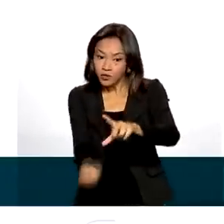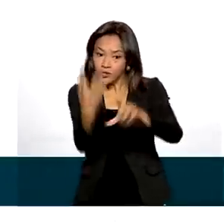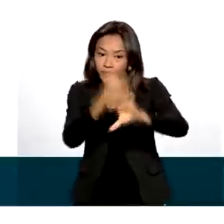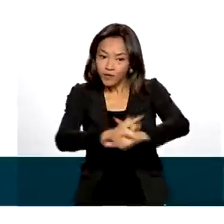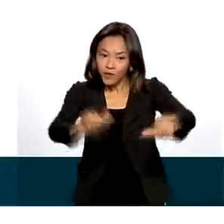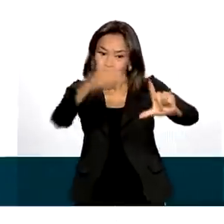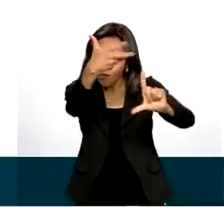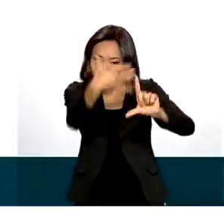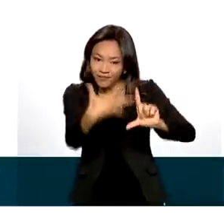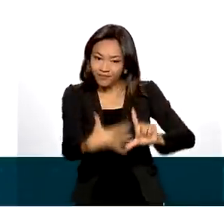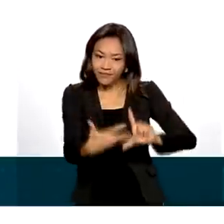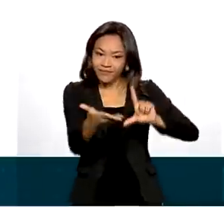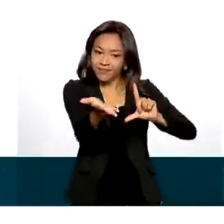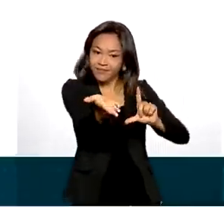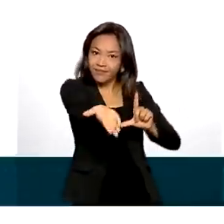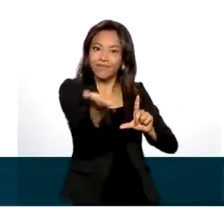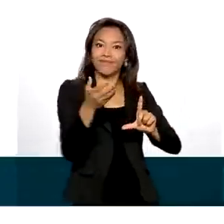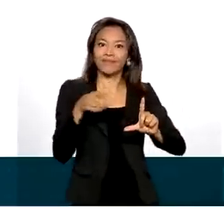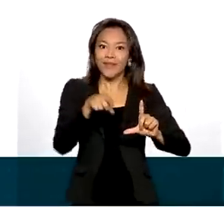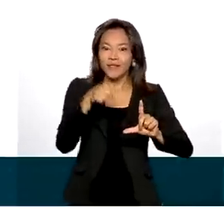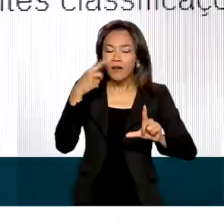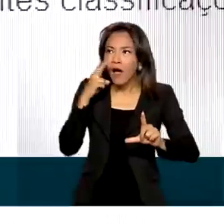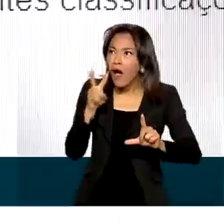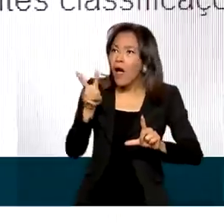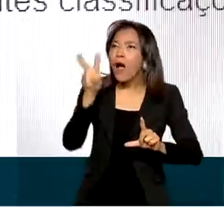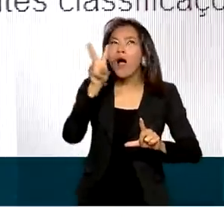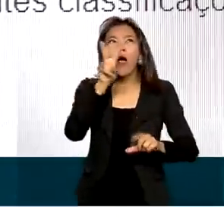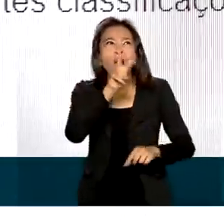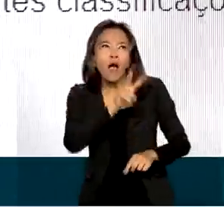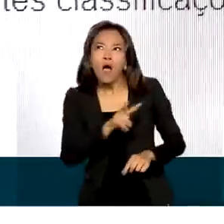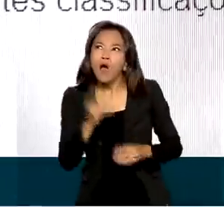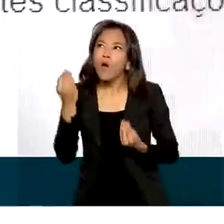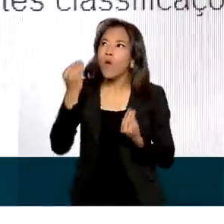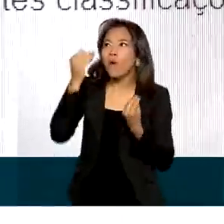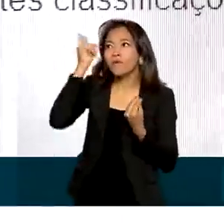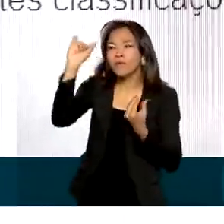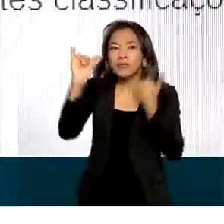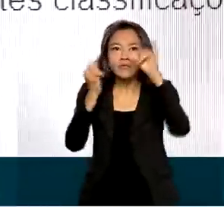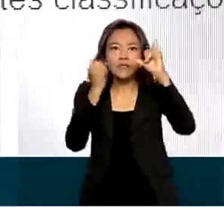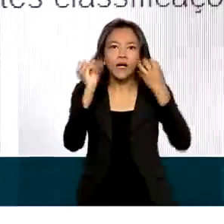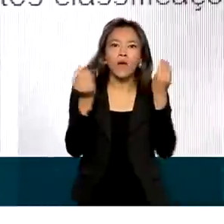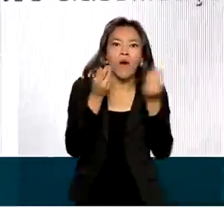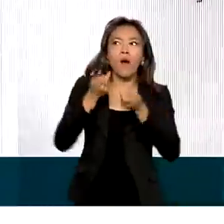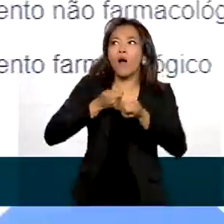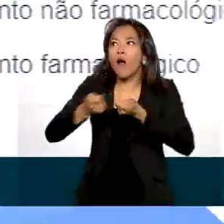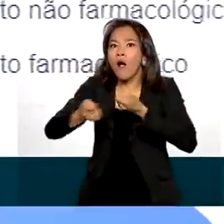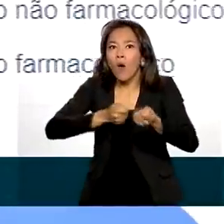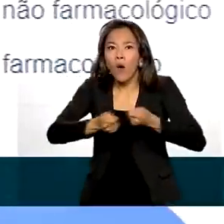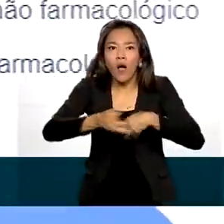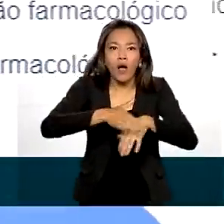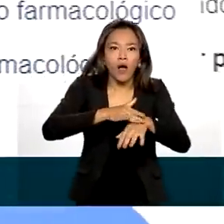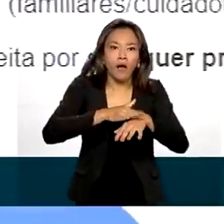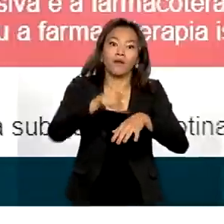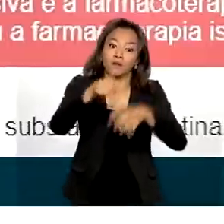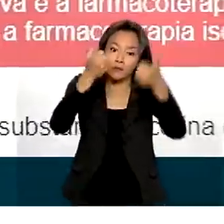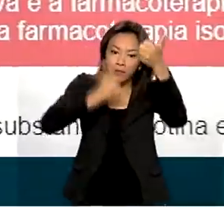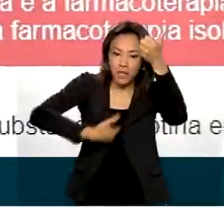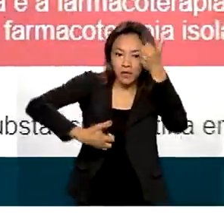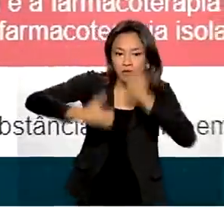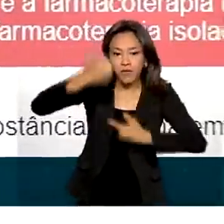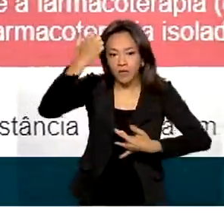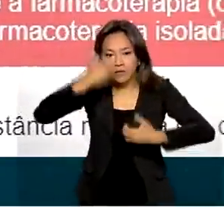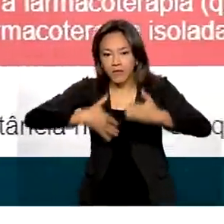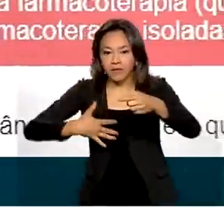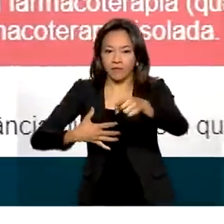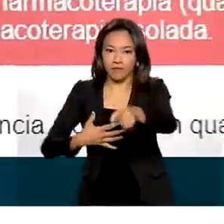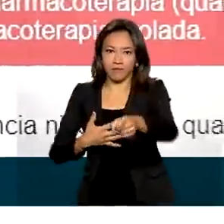online com conteúdo interativo sobre prevenção e controle da doença. É a linha de controle